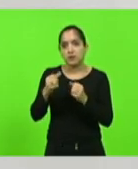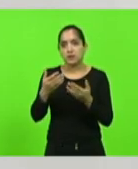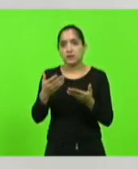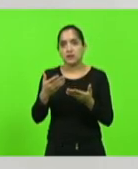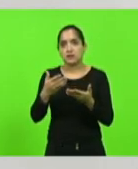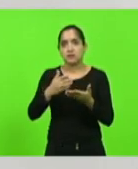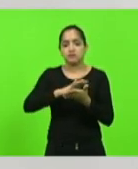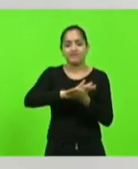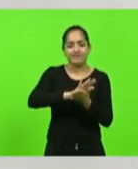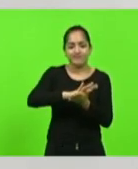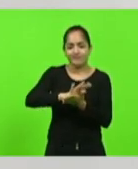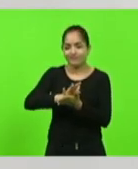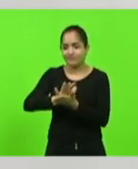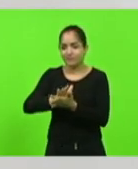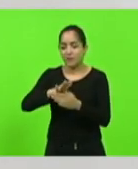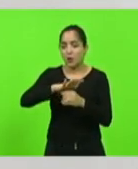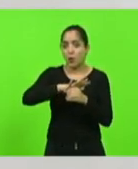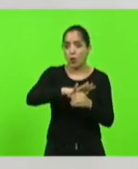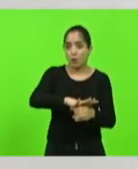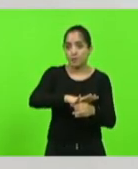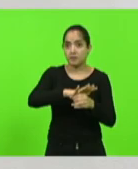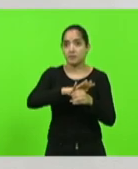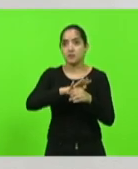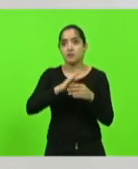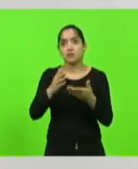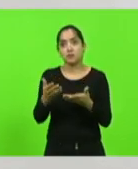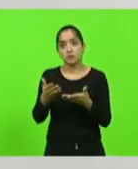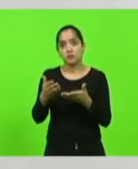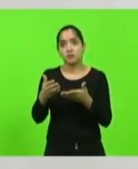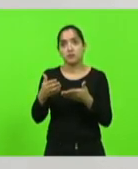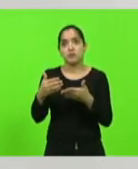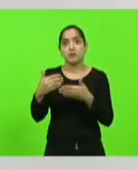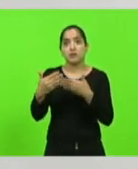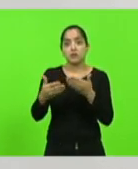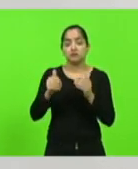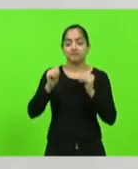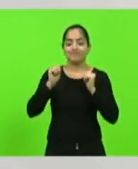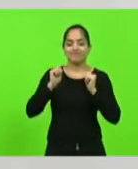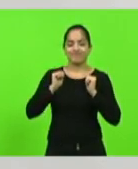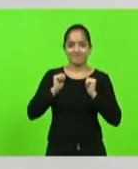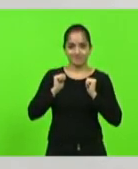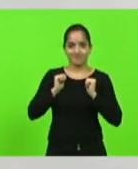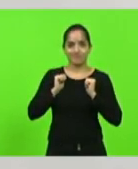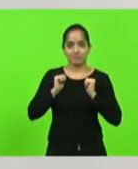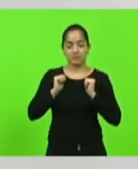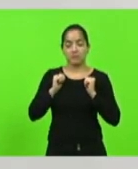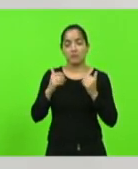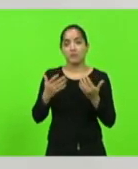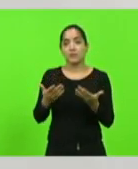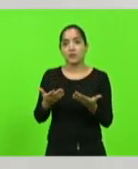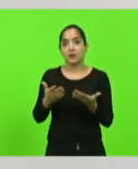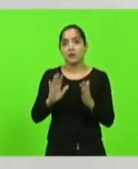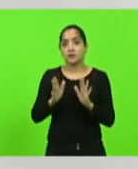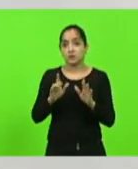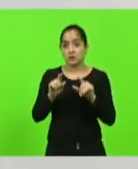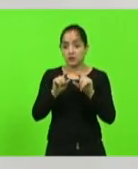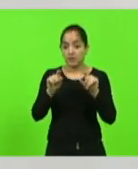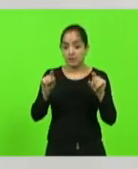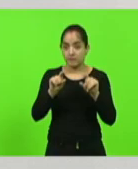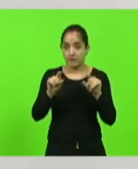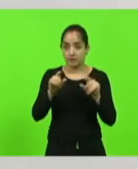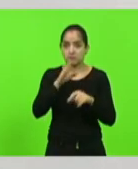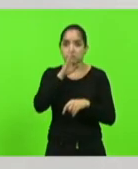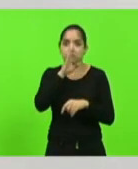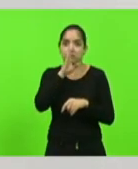abusando realmente do poder, e os demais sendo, muitas vezes, de certa forma, omisso, conivente. Já tem um ditado popular que diz que quem cala